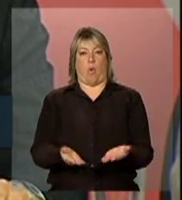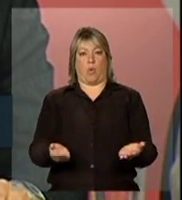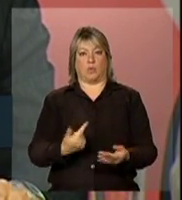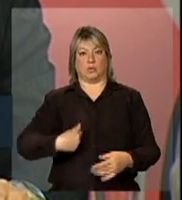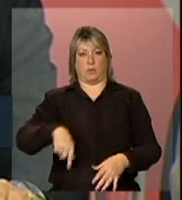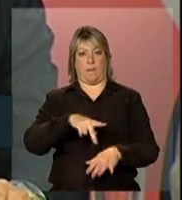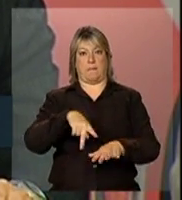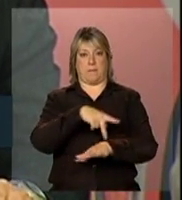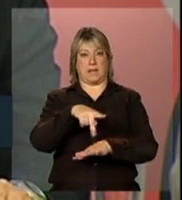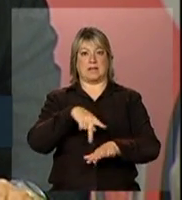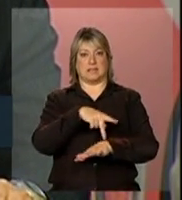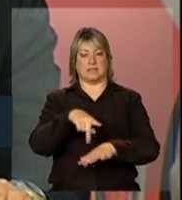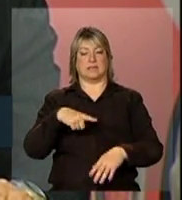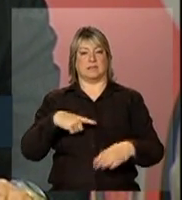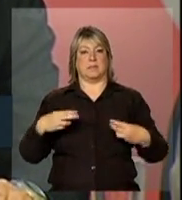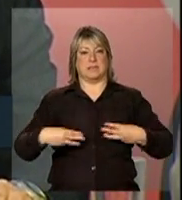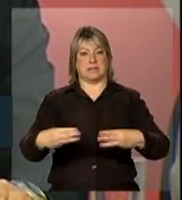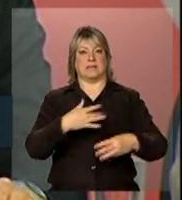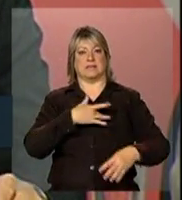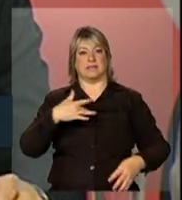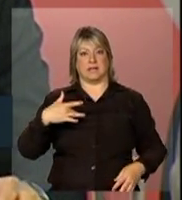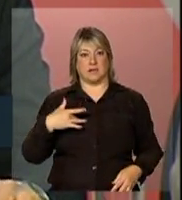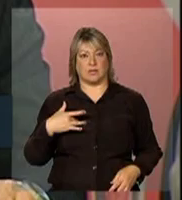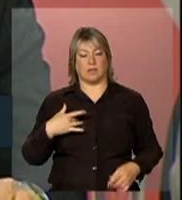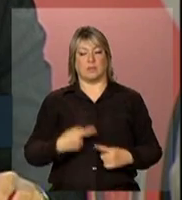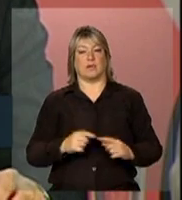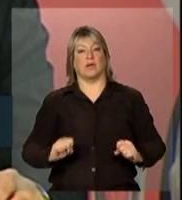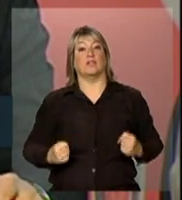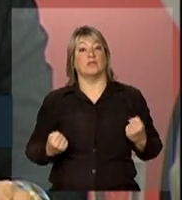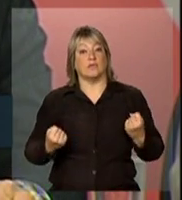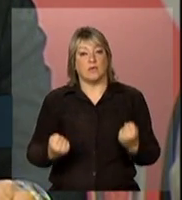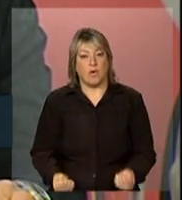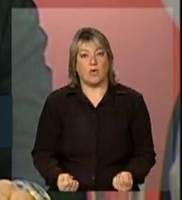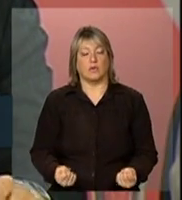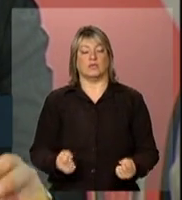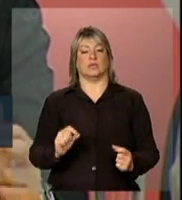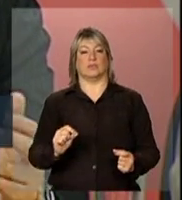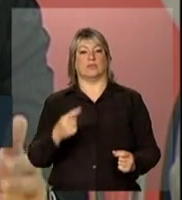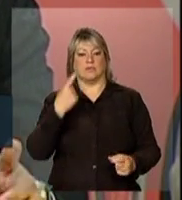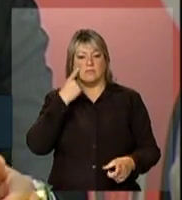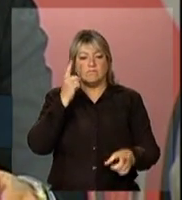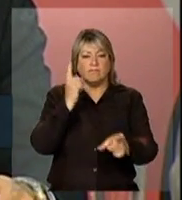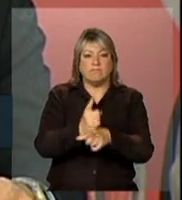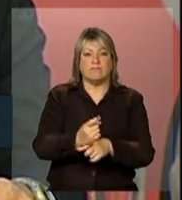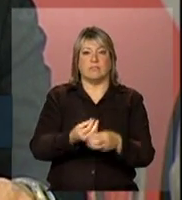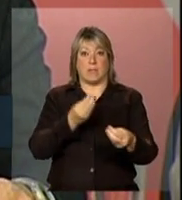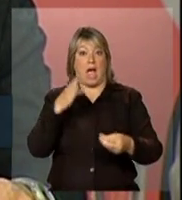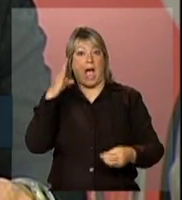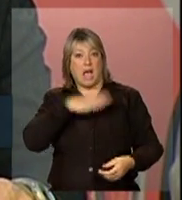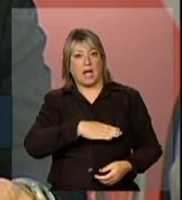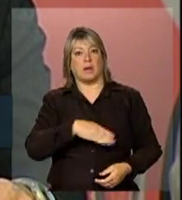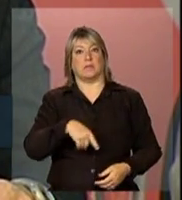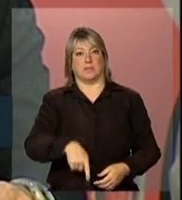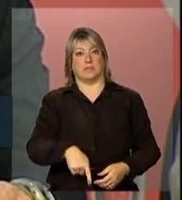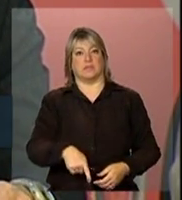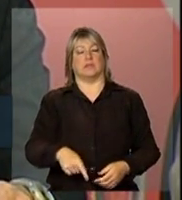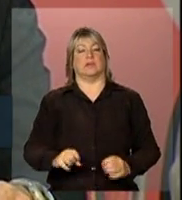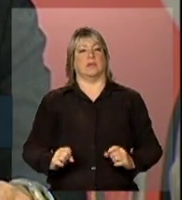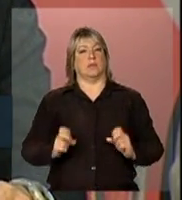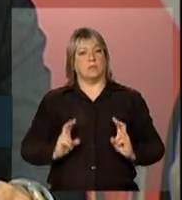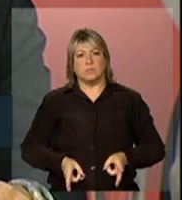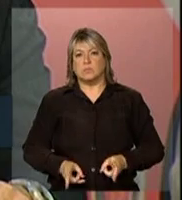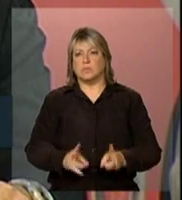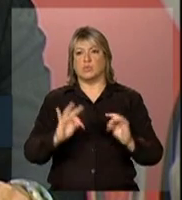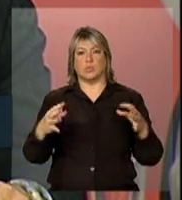nosso país a partir do Ministério da Saúde. Esse esforço do diagnóstico precoce, manter aquecido o esforço das ações